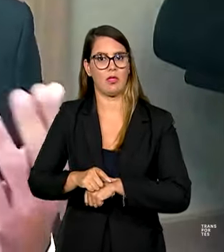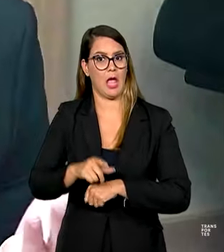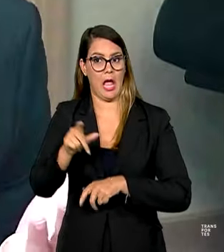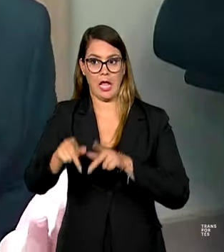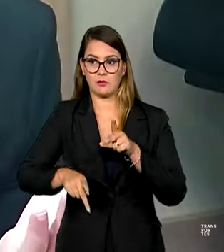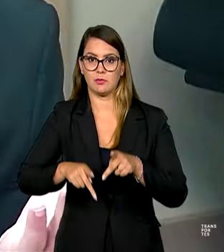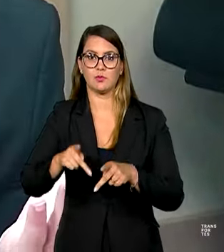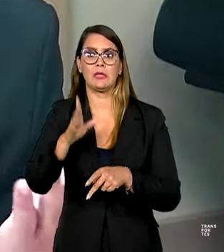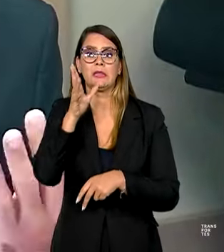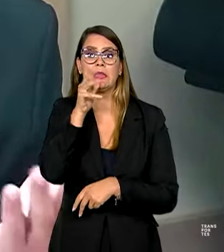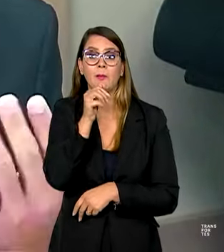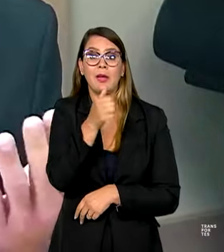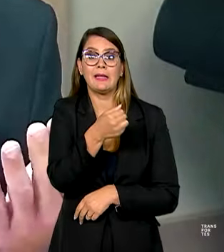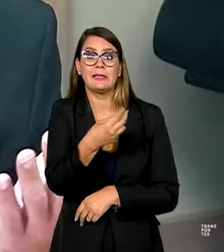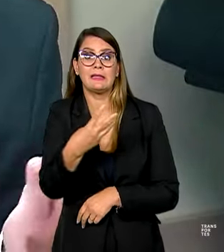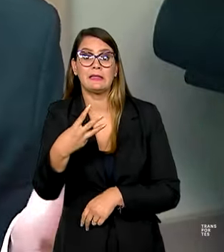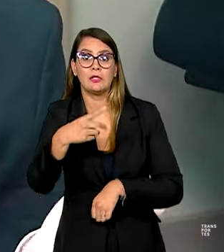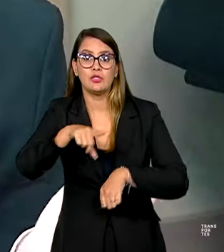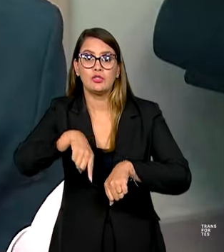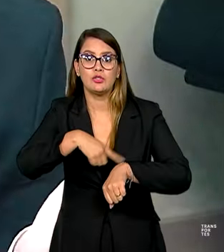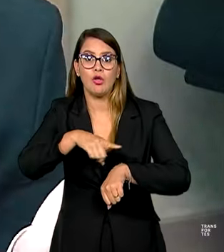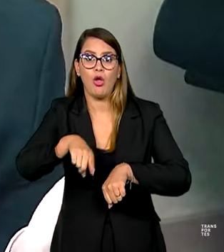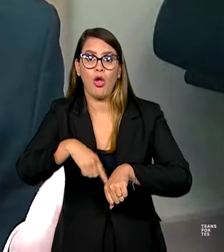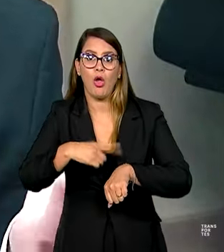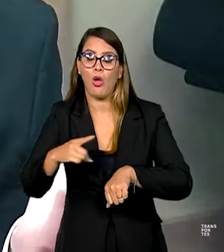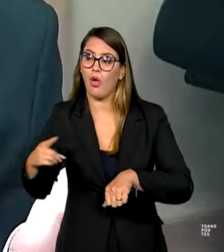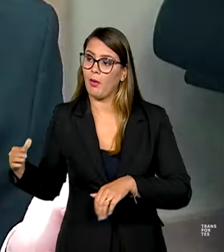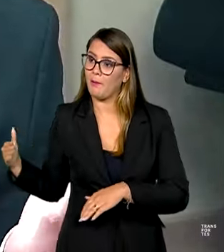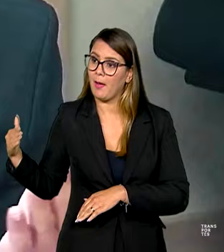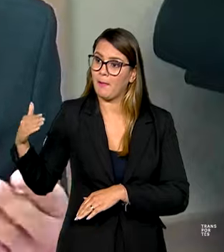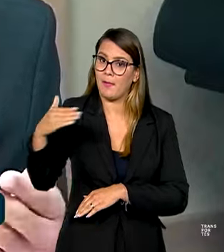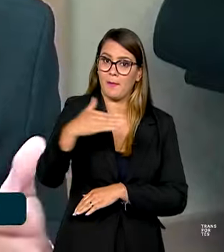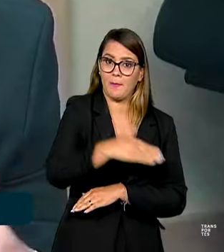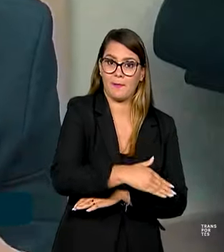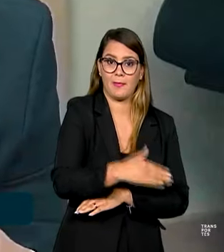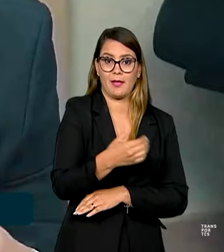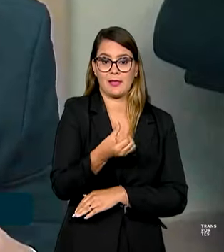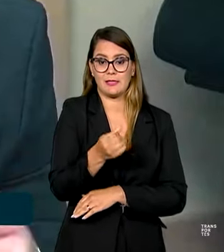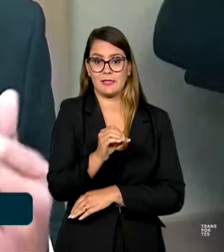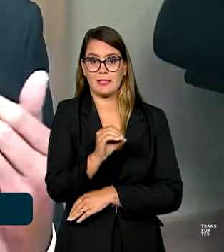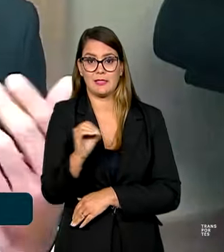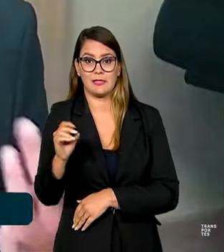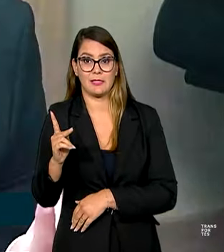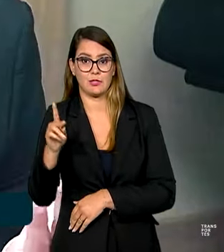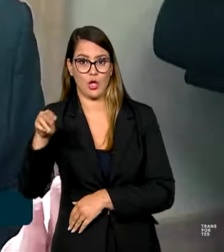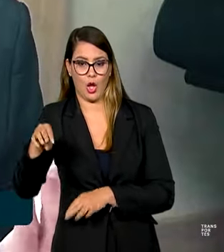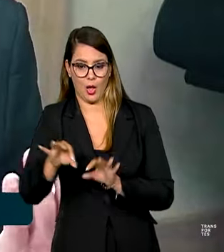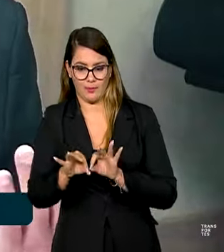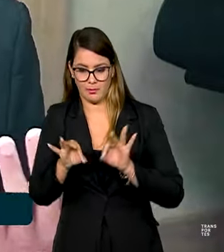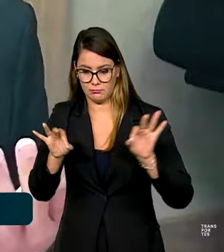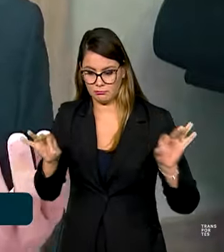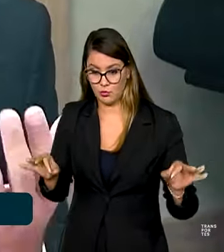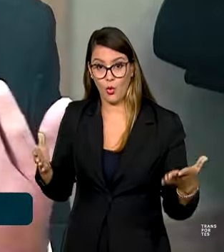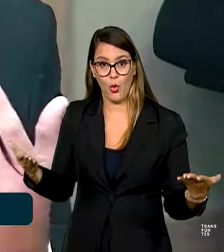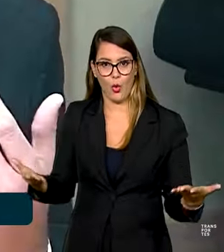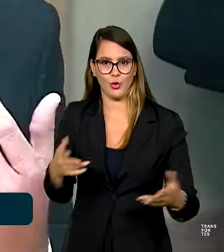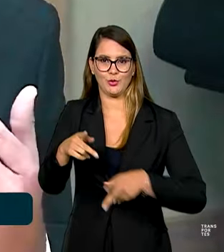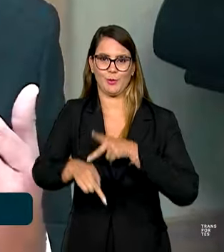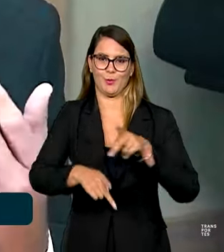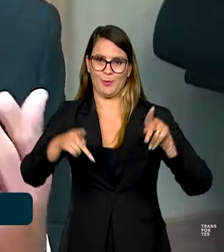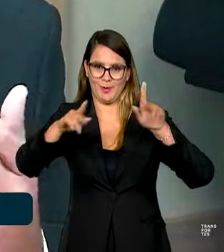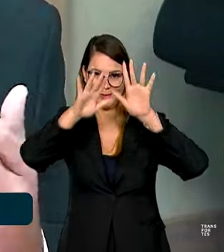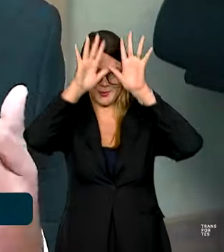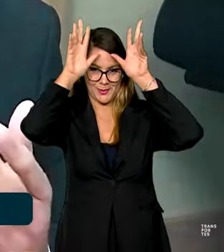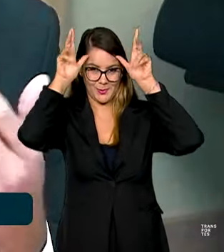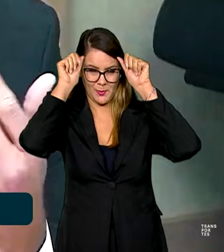mais de 13 horas para percorrer essa rodovia de Cruzeiro do Sul, seus 600 quilômetros, até Rio Branco. Hoje, a população do Acre